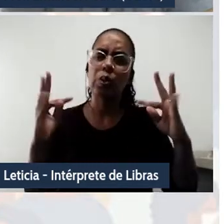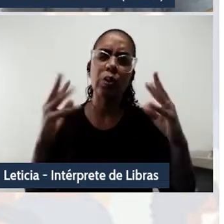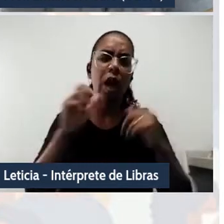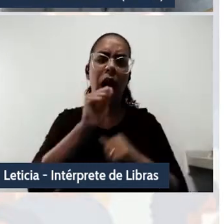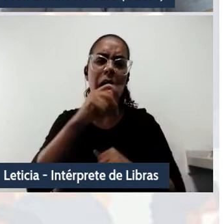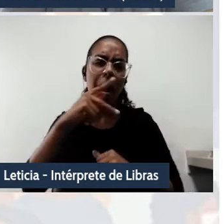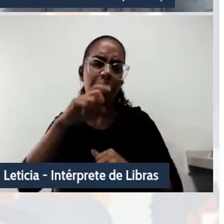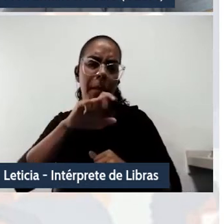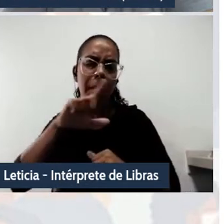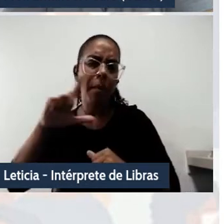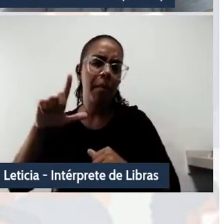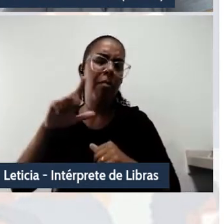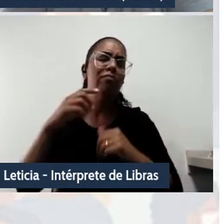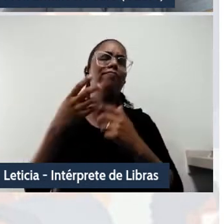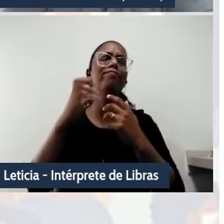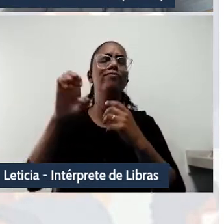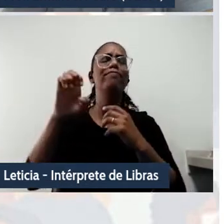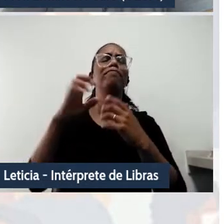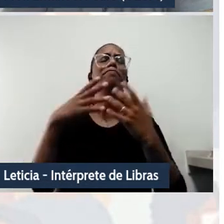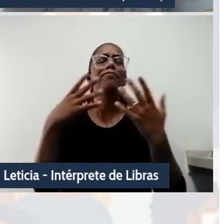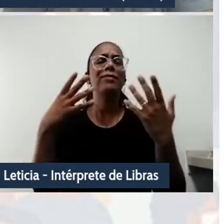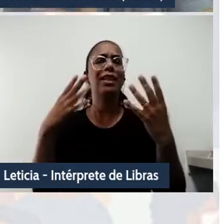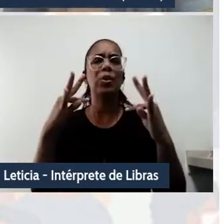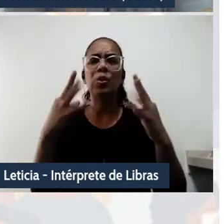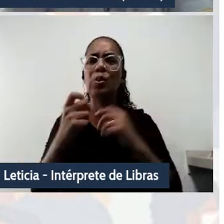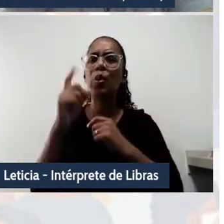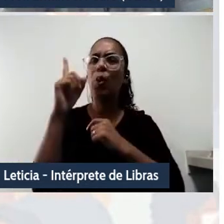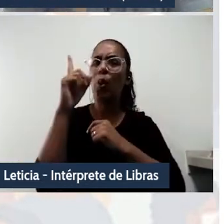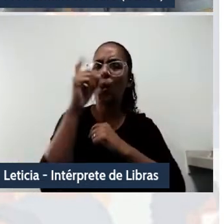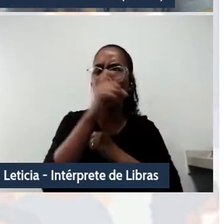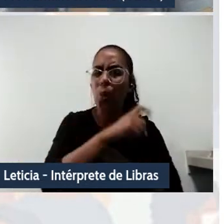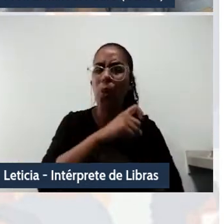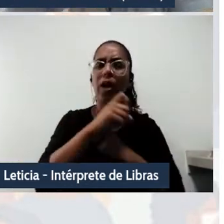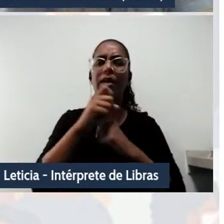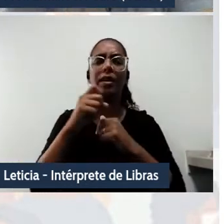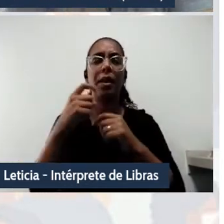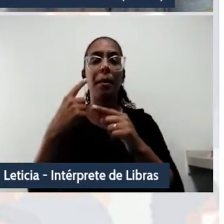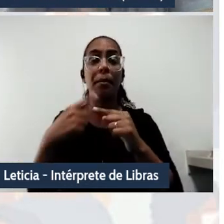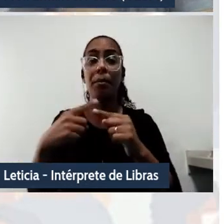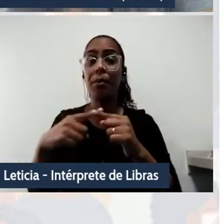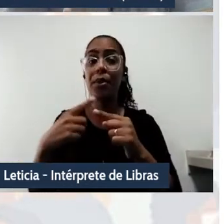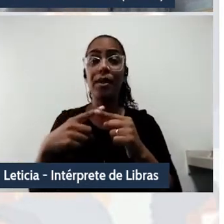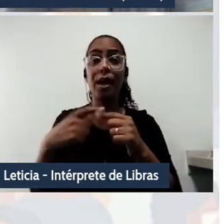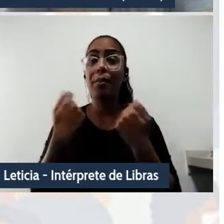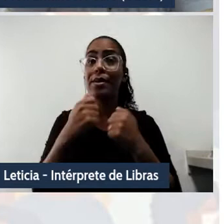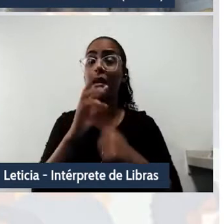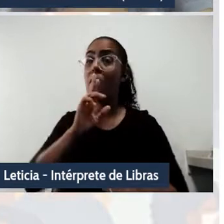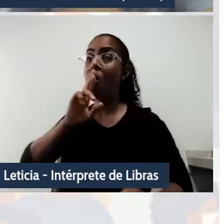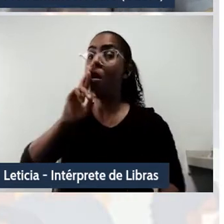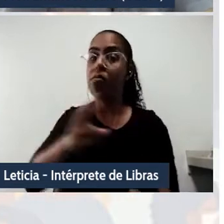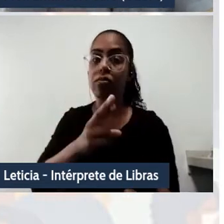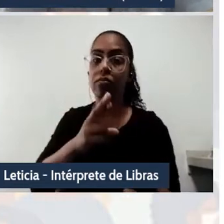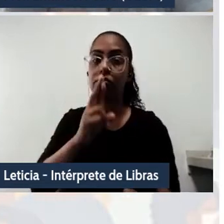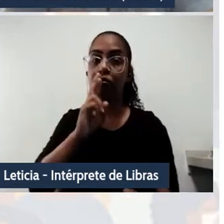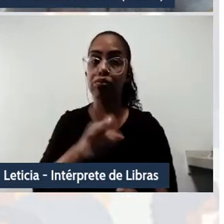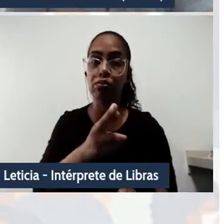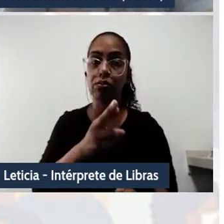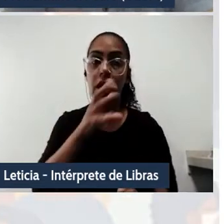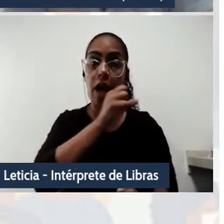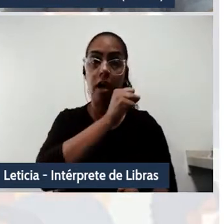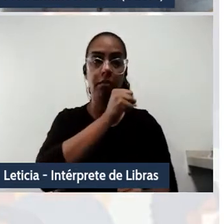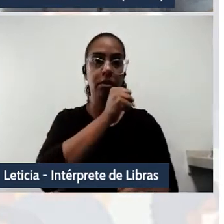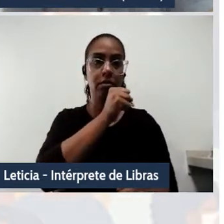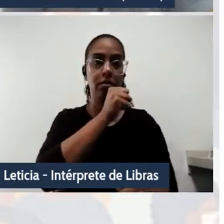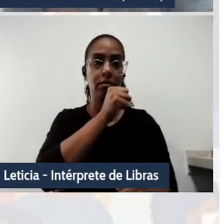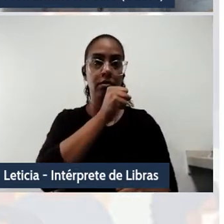socialmente com seus interlocutores, exigindo sempre respostas e condutas rápidas, mecânicas, unilaterais